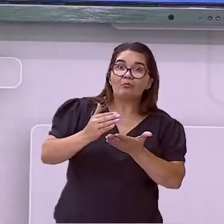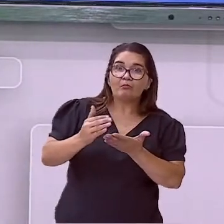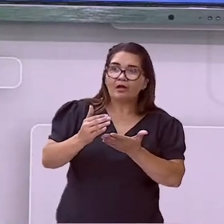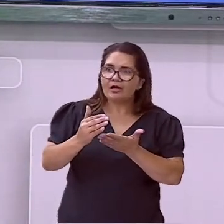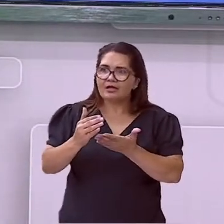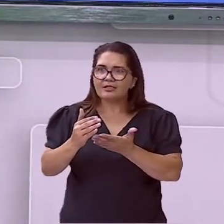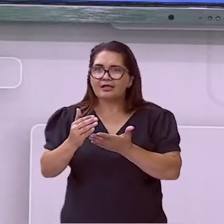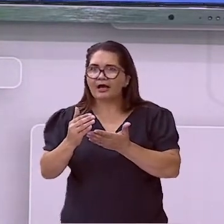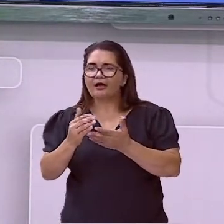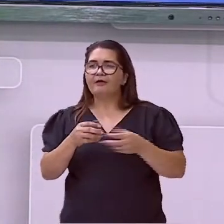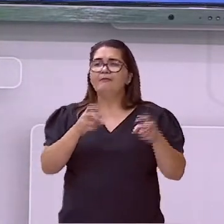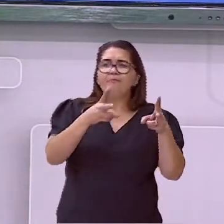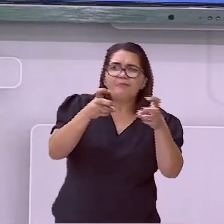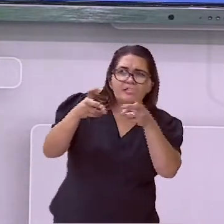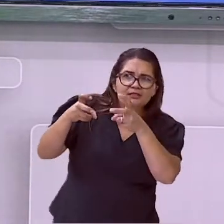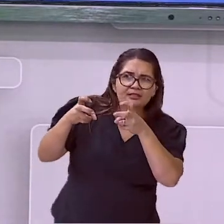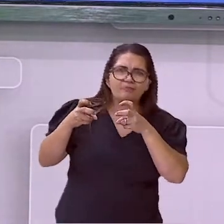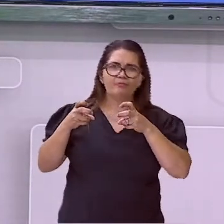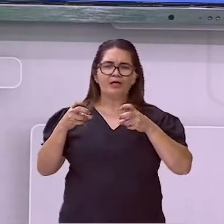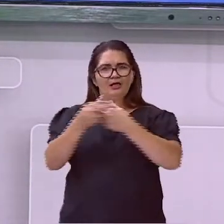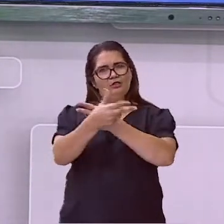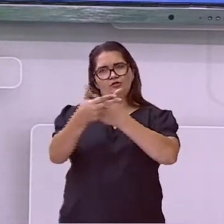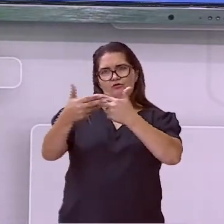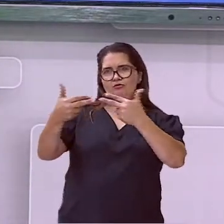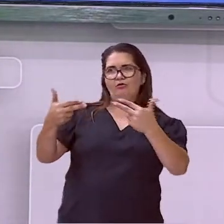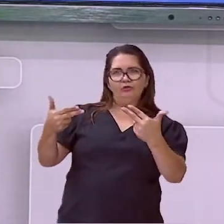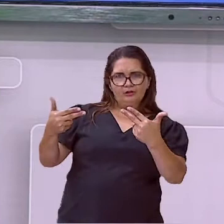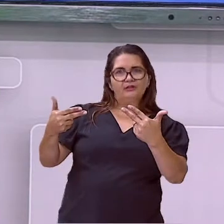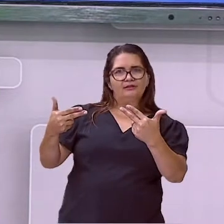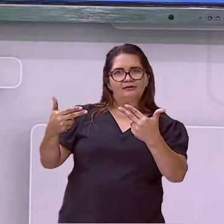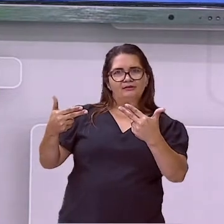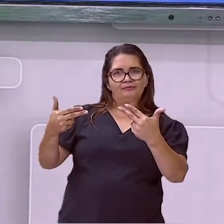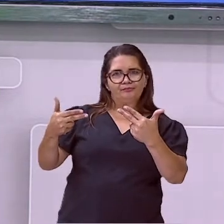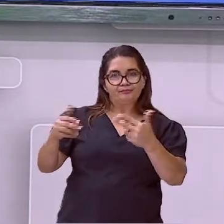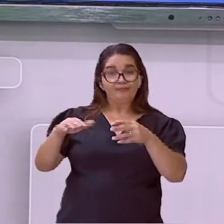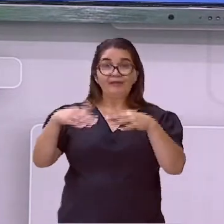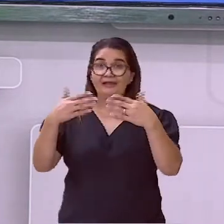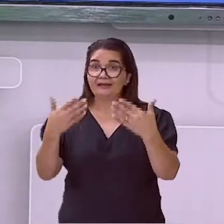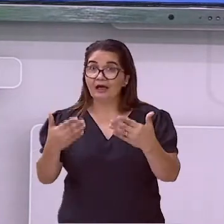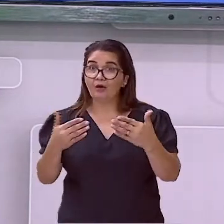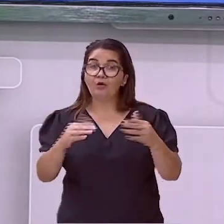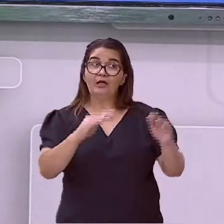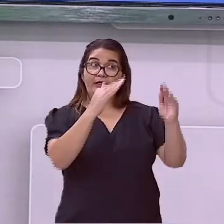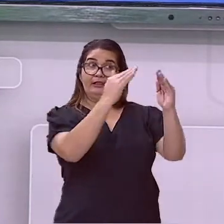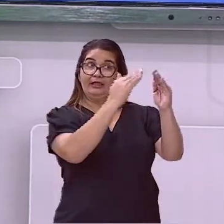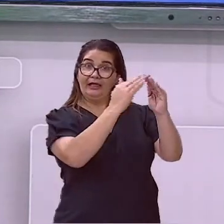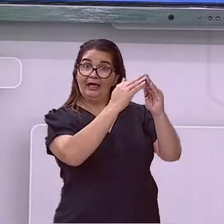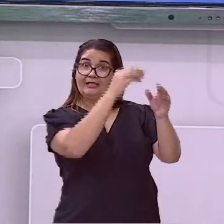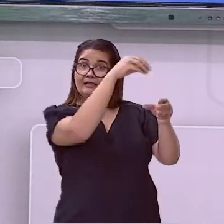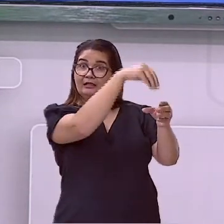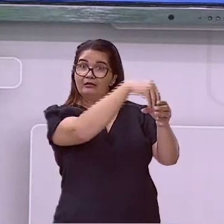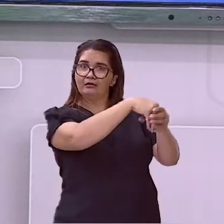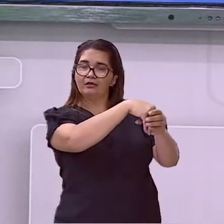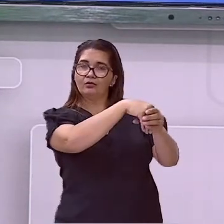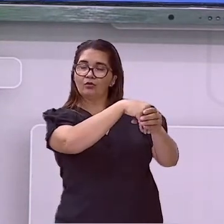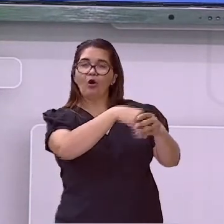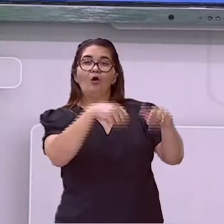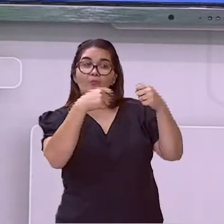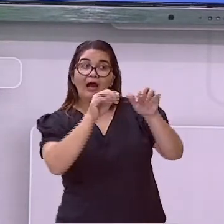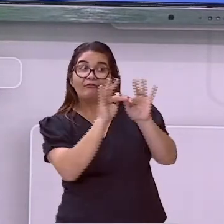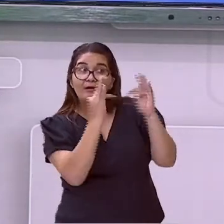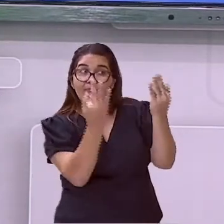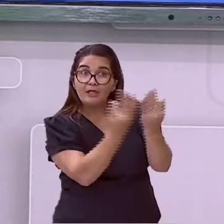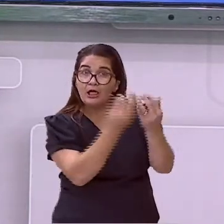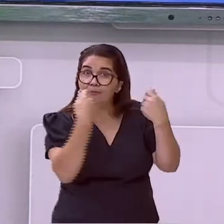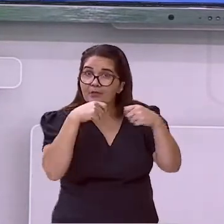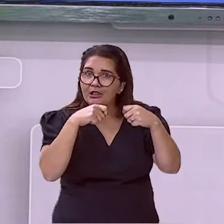de saber por que a tomada está ali. Então, a gente começa a ter que, dentro de casa, dentro dos espaços onde essa criança frequenta,